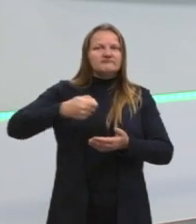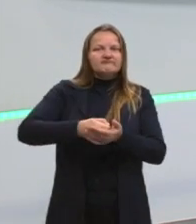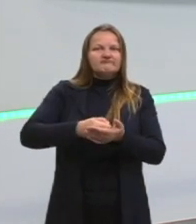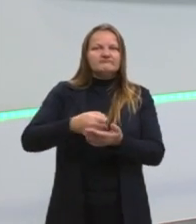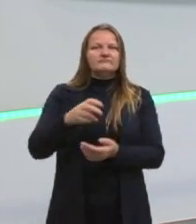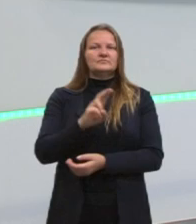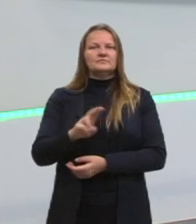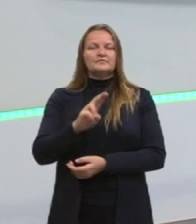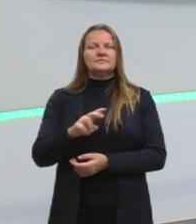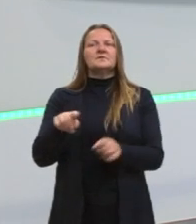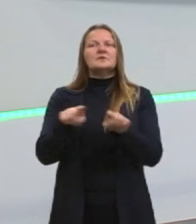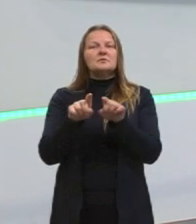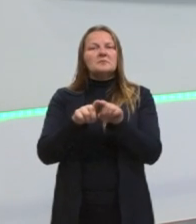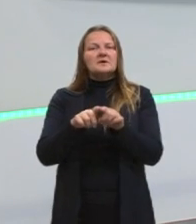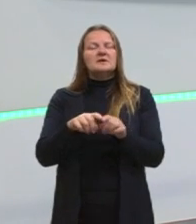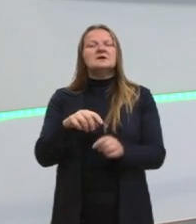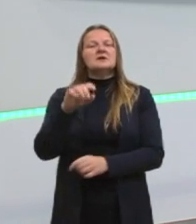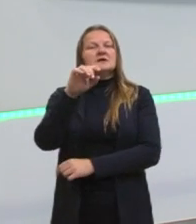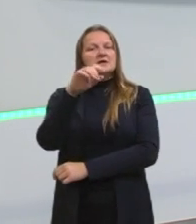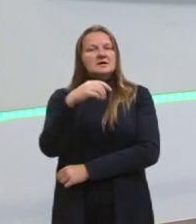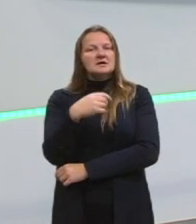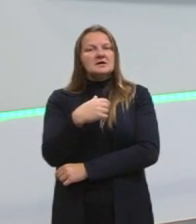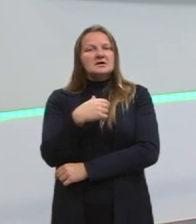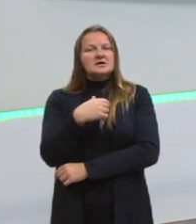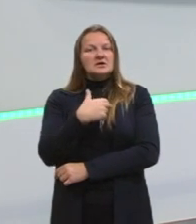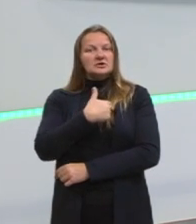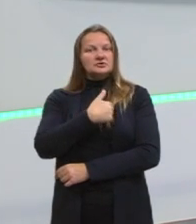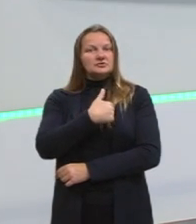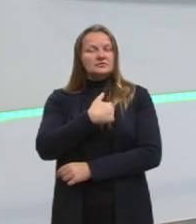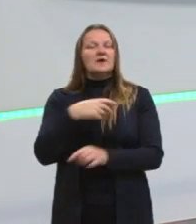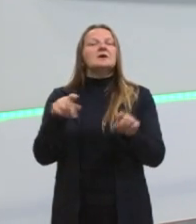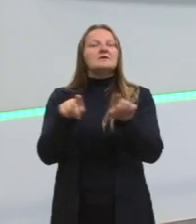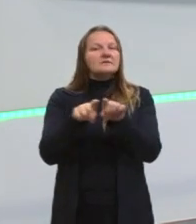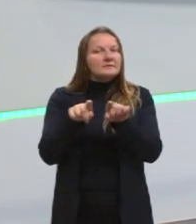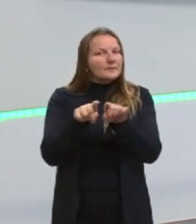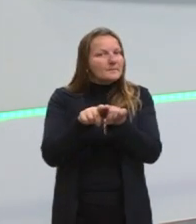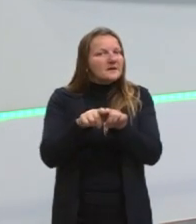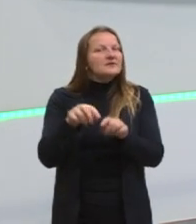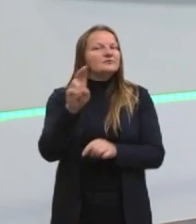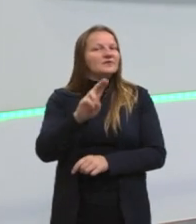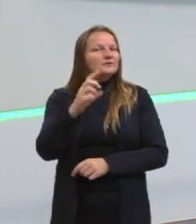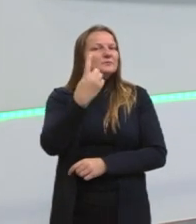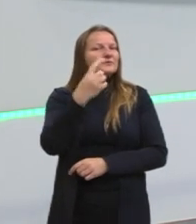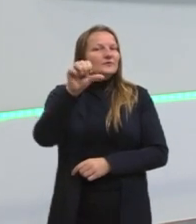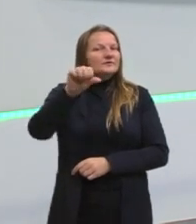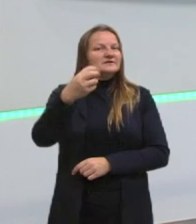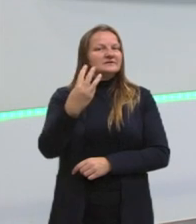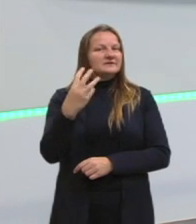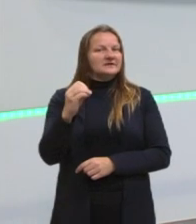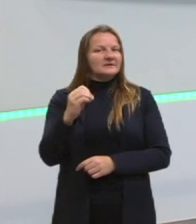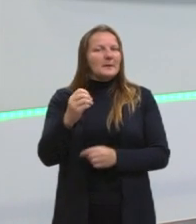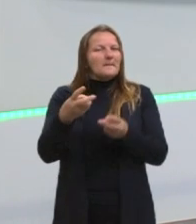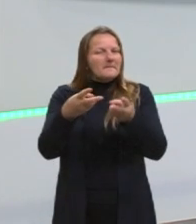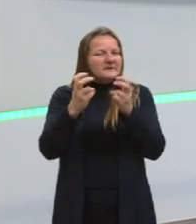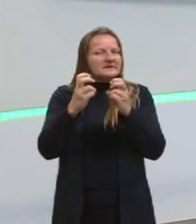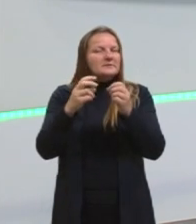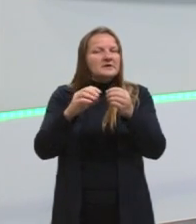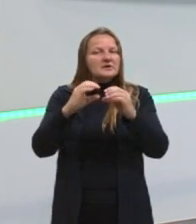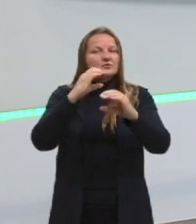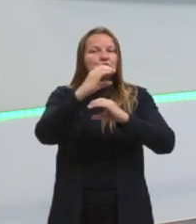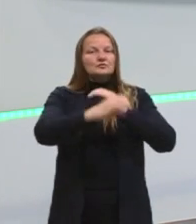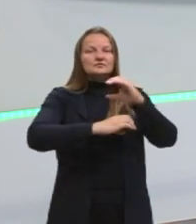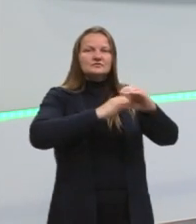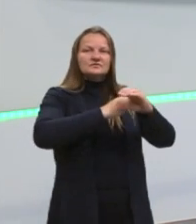também foi usado lá por Getúlio Vargas, no plano Cohen, ainda na década de 30. Então, a pode perceber como tem uma longa